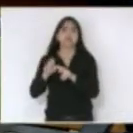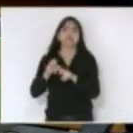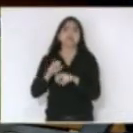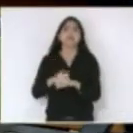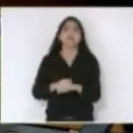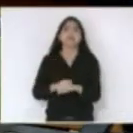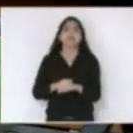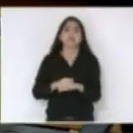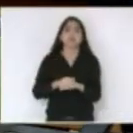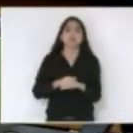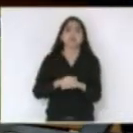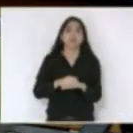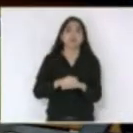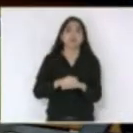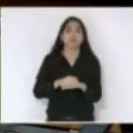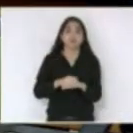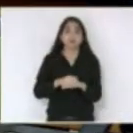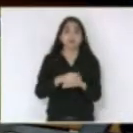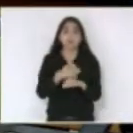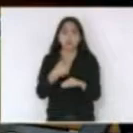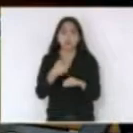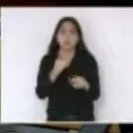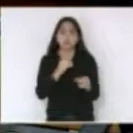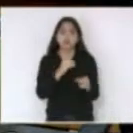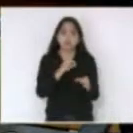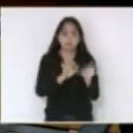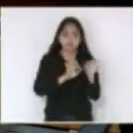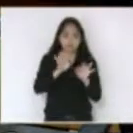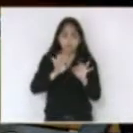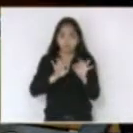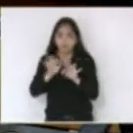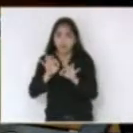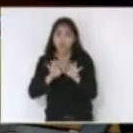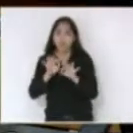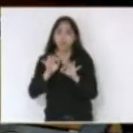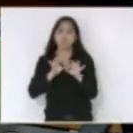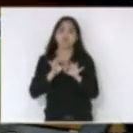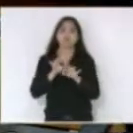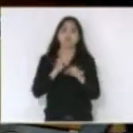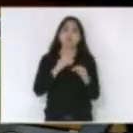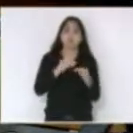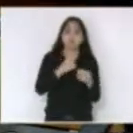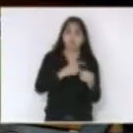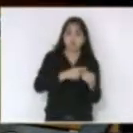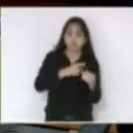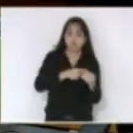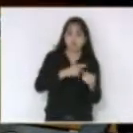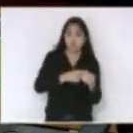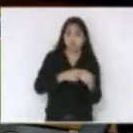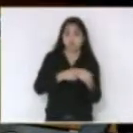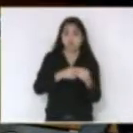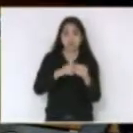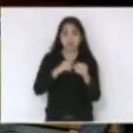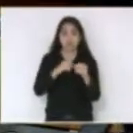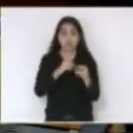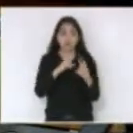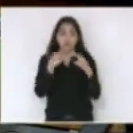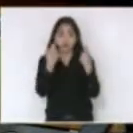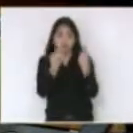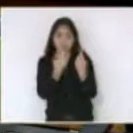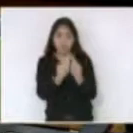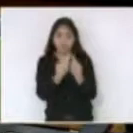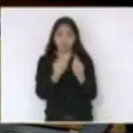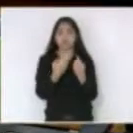o deputado Padre Pedro que foi um dos grandes articuladores desse encontro deputado Ana Paula que teve tamanho por lá nosso prefeito de Tubarão